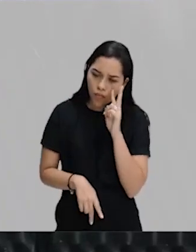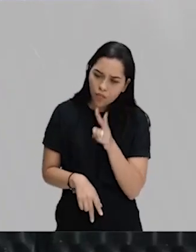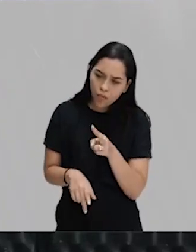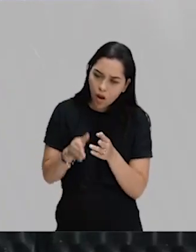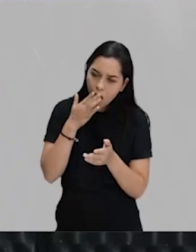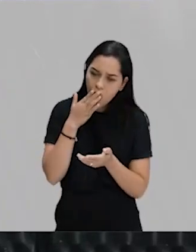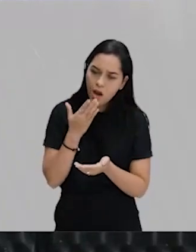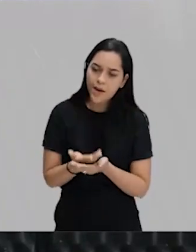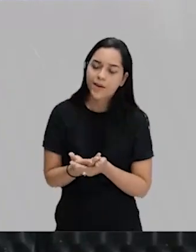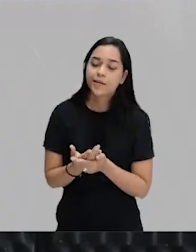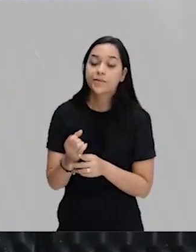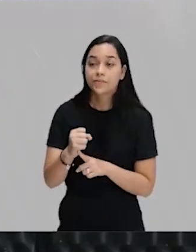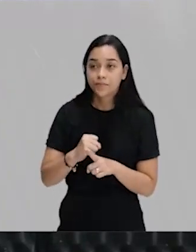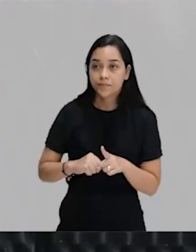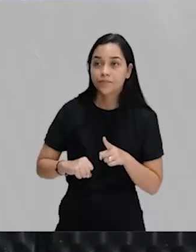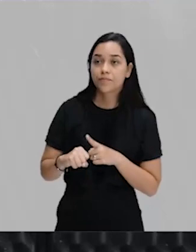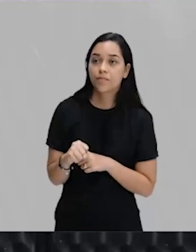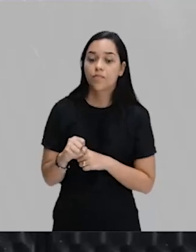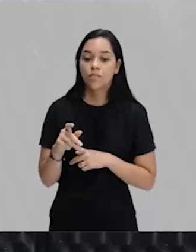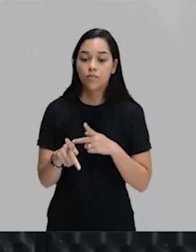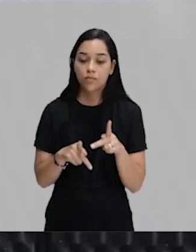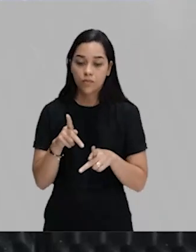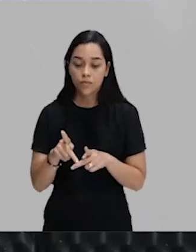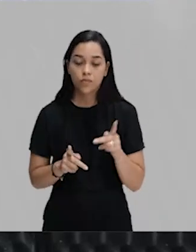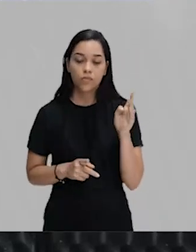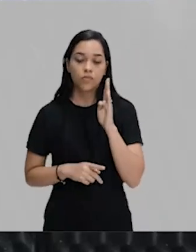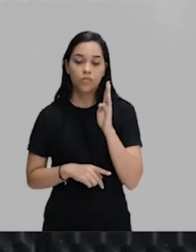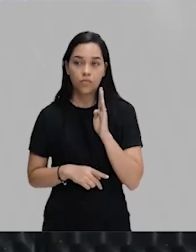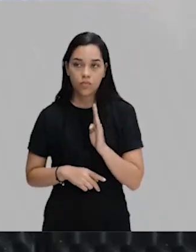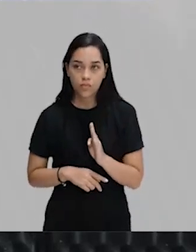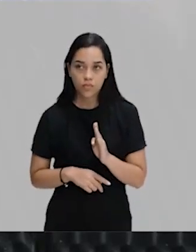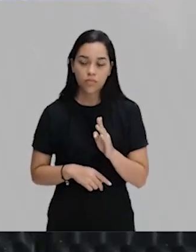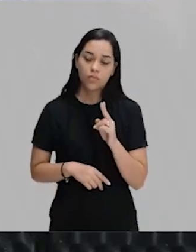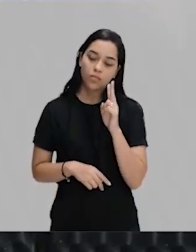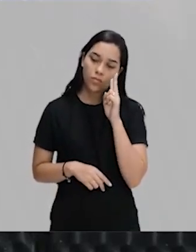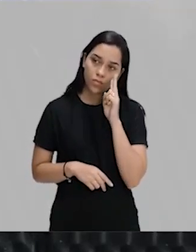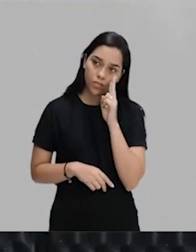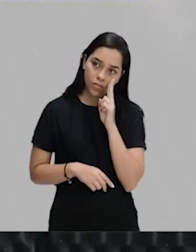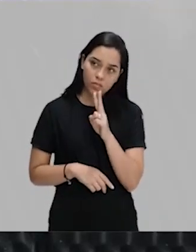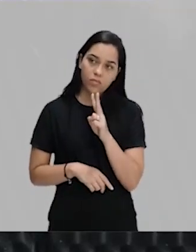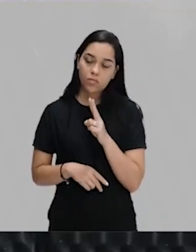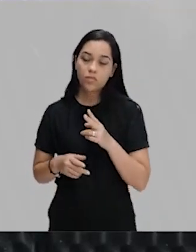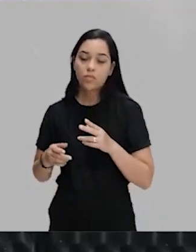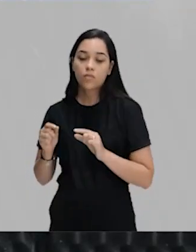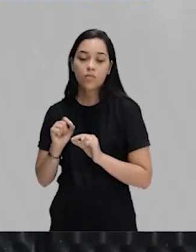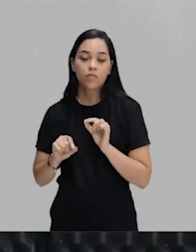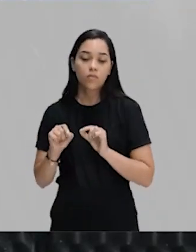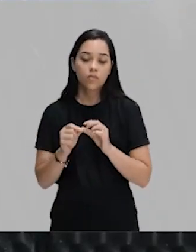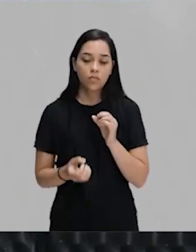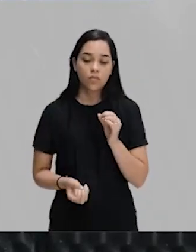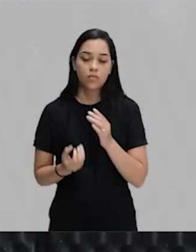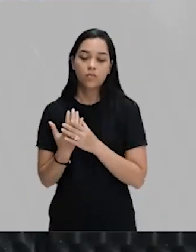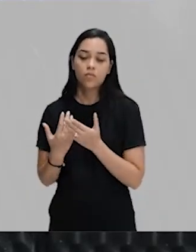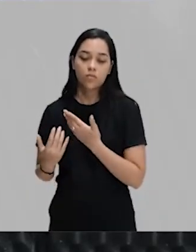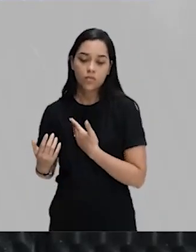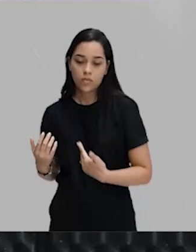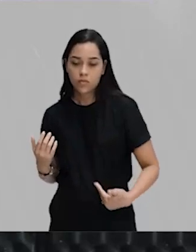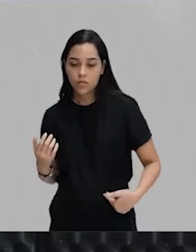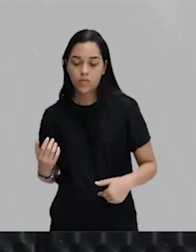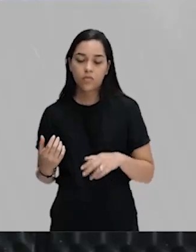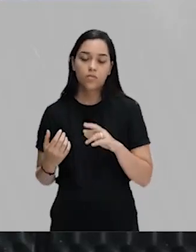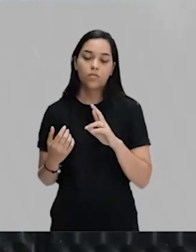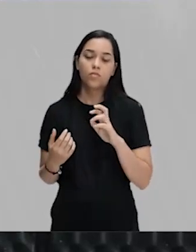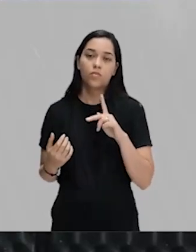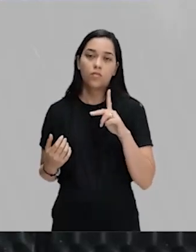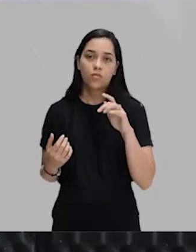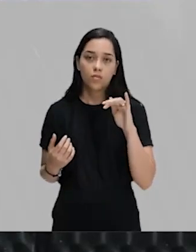só, a sociedade, o povo brasileiro assiste ao nascimento do Estado republicano